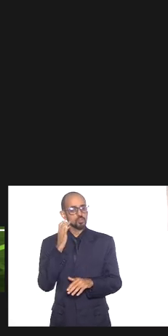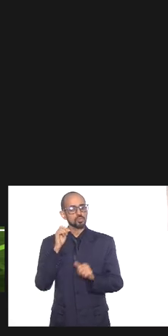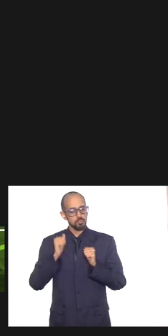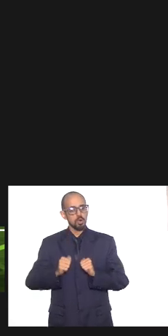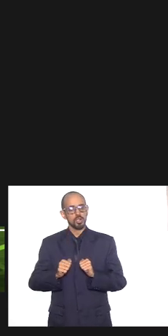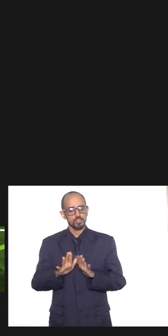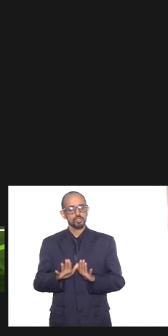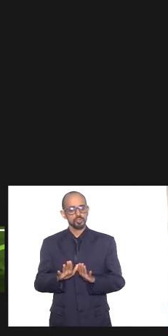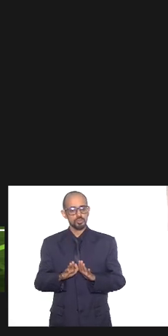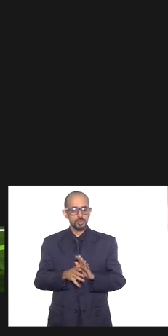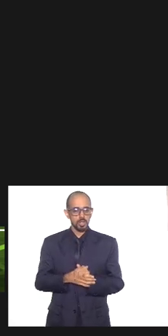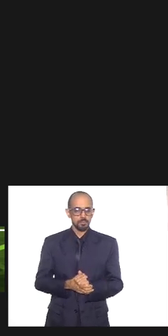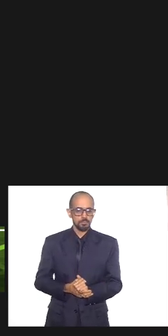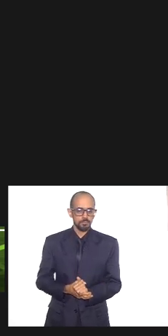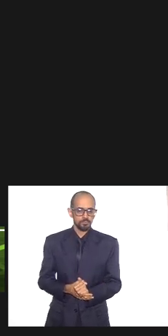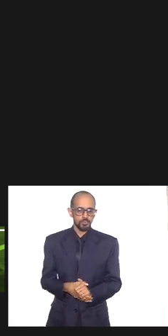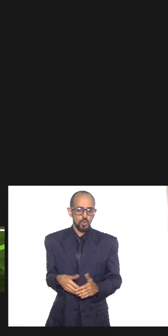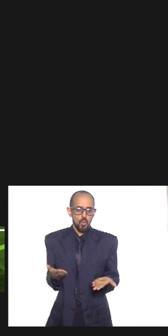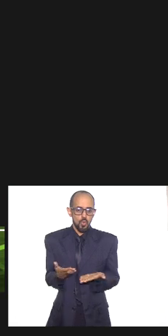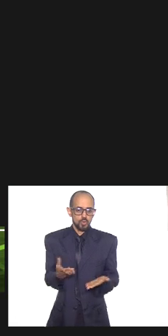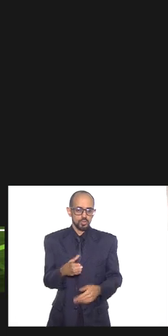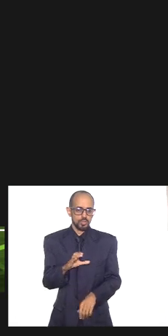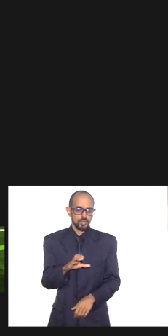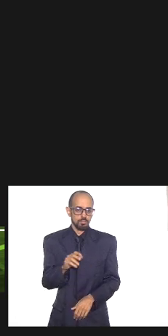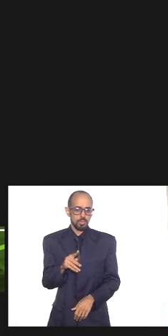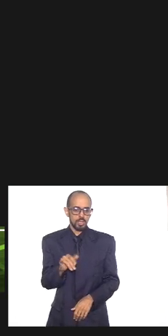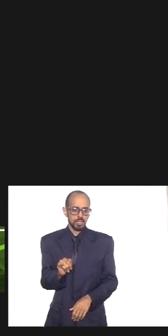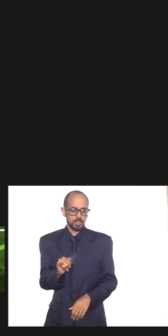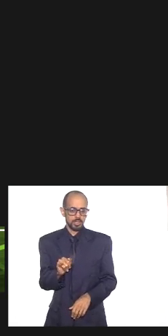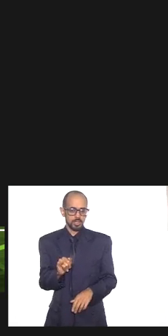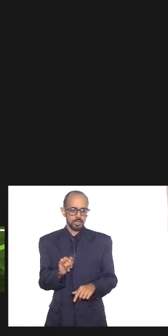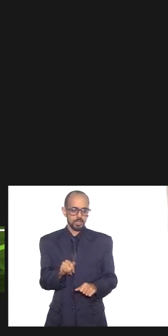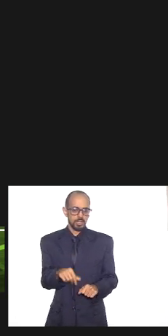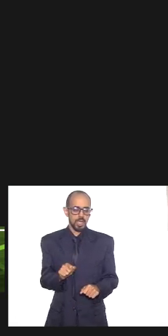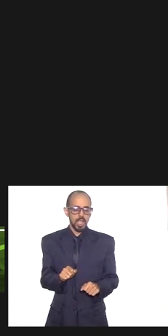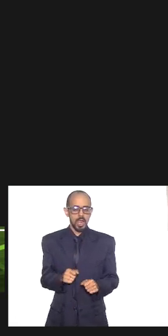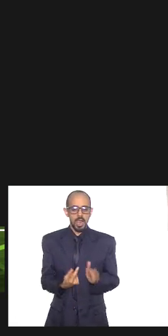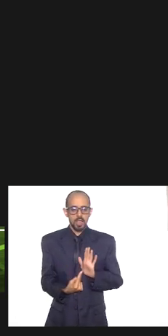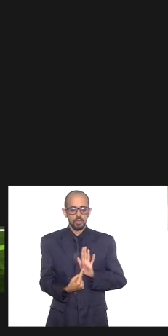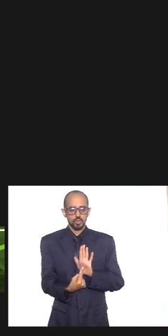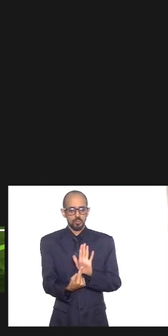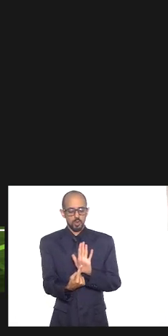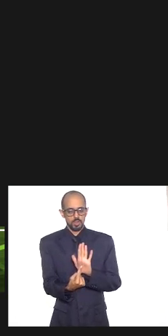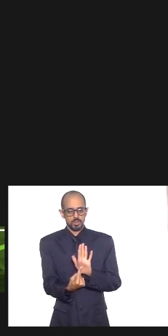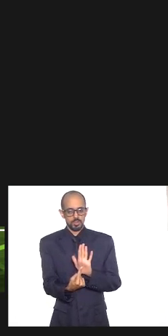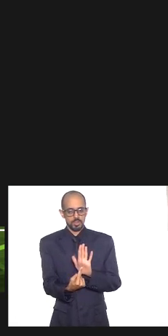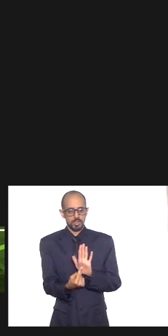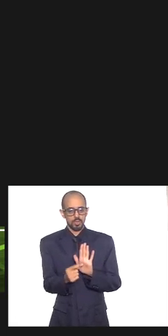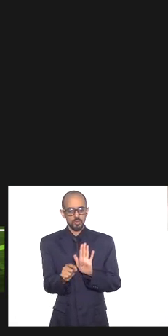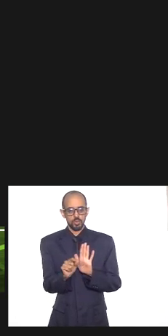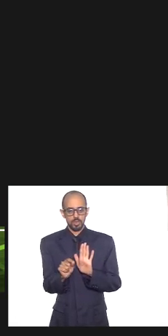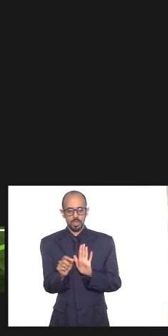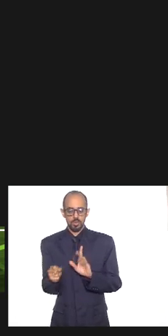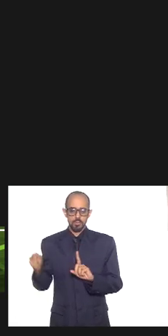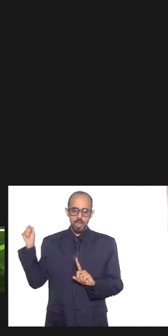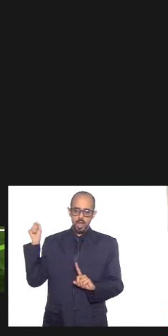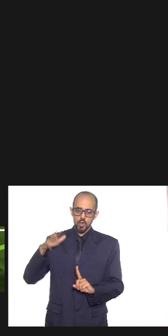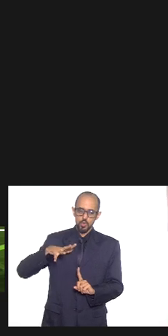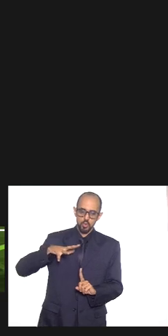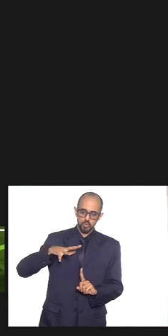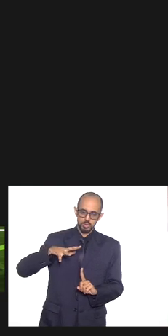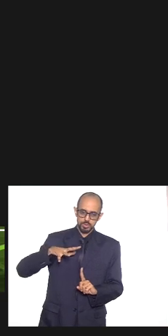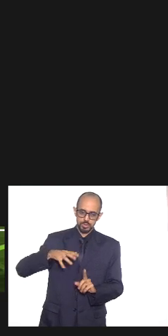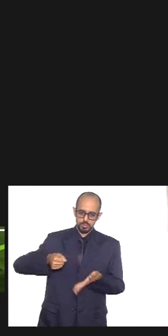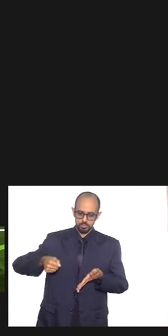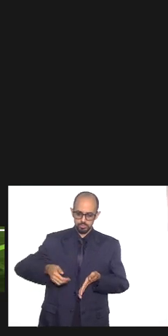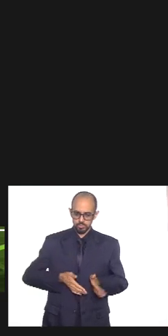hoje a CPI ela tem eu acho que hoje ela trouxe uma luz muito importante que foi sobre